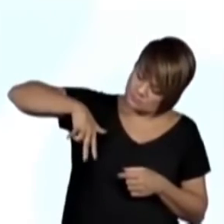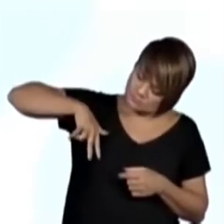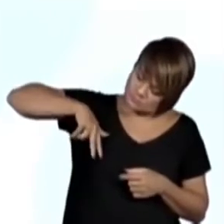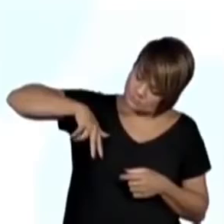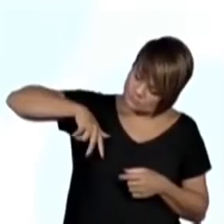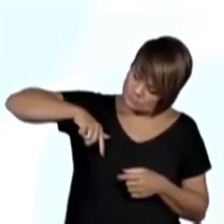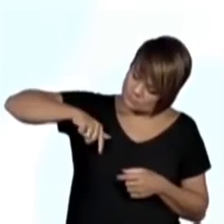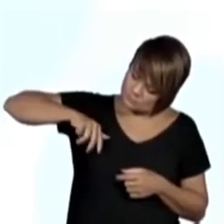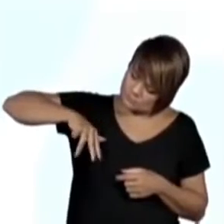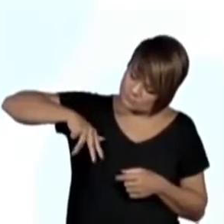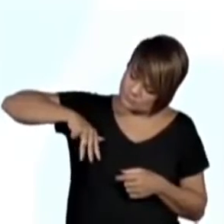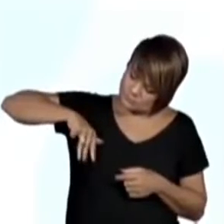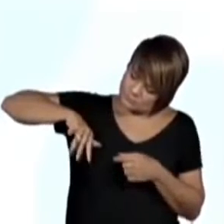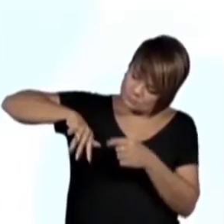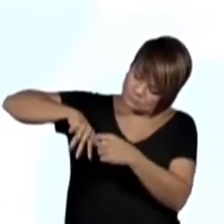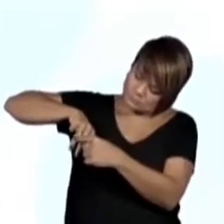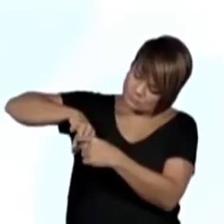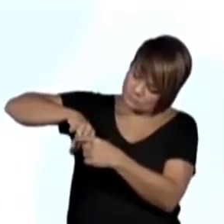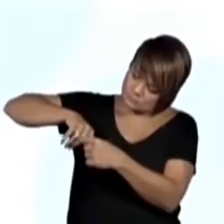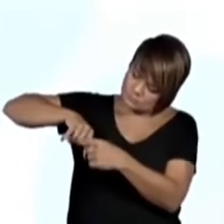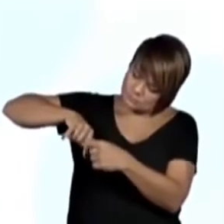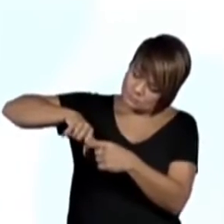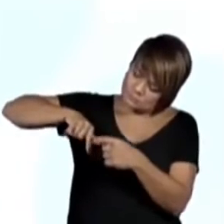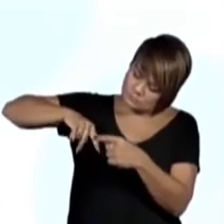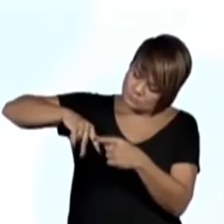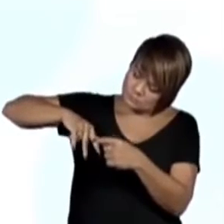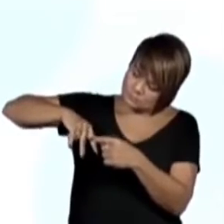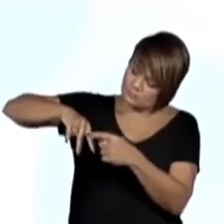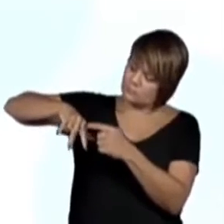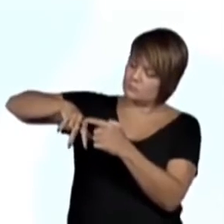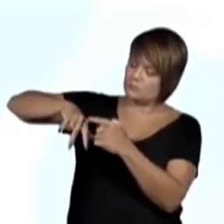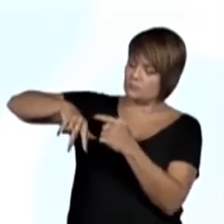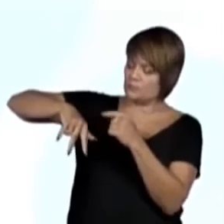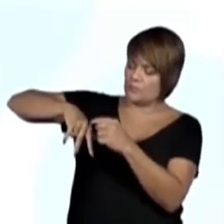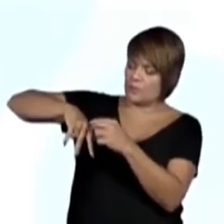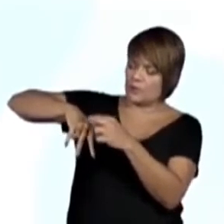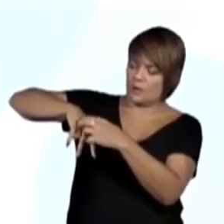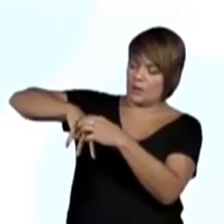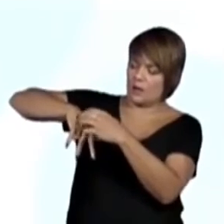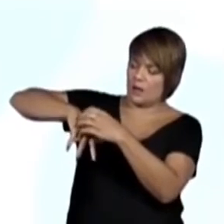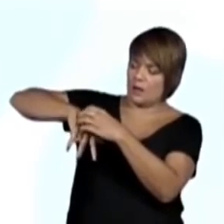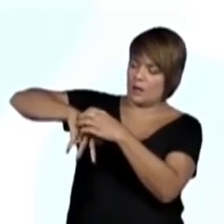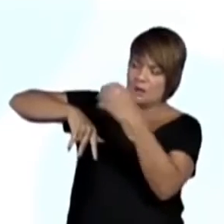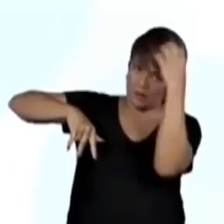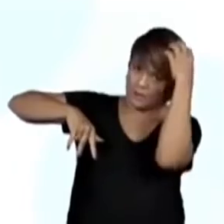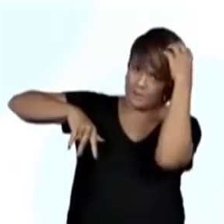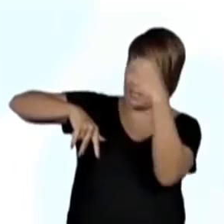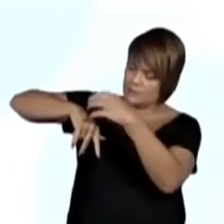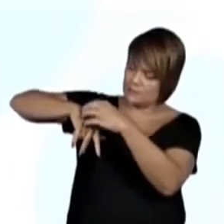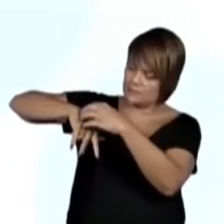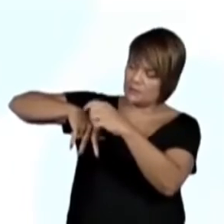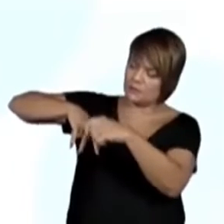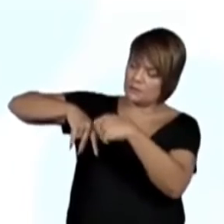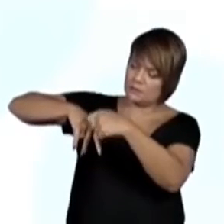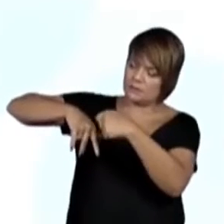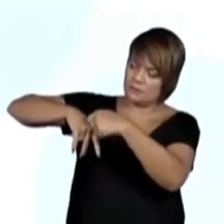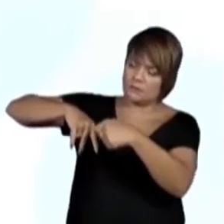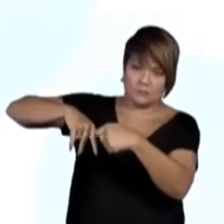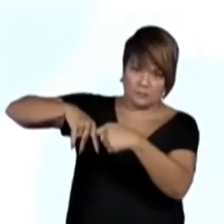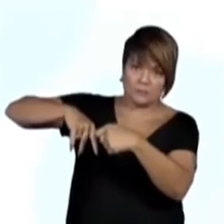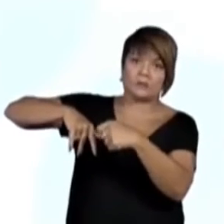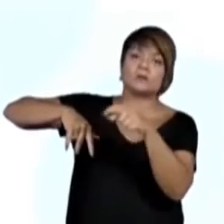Da tira maior. Depois, a gente usa o tecido colorido.